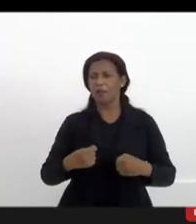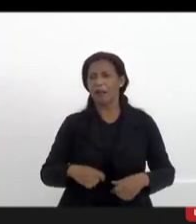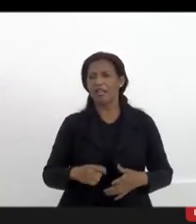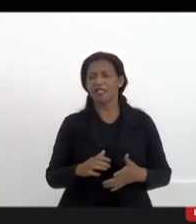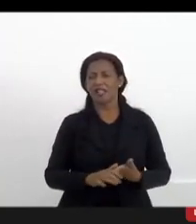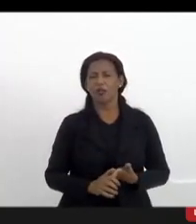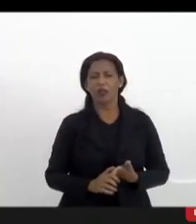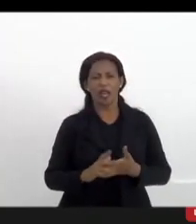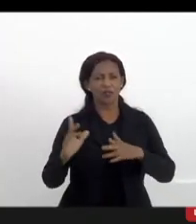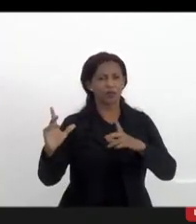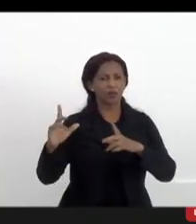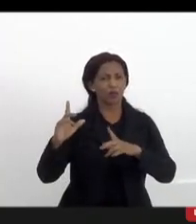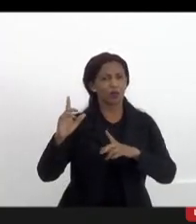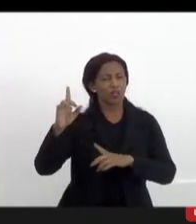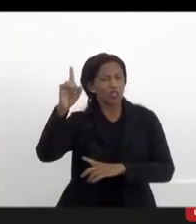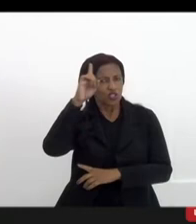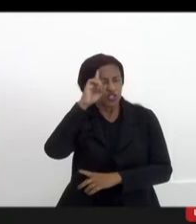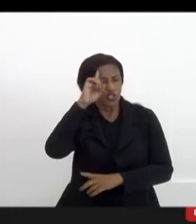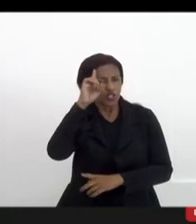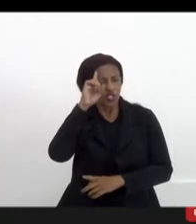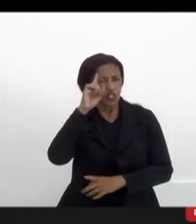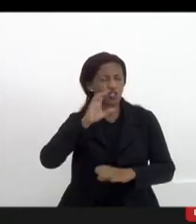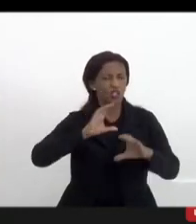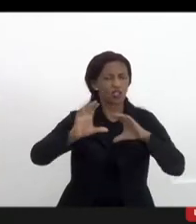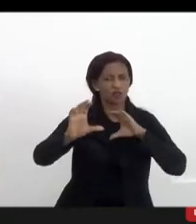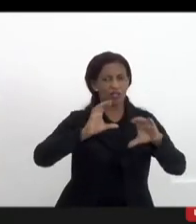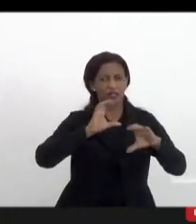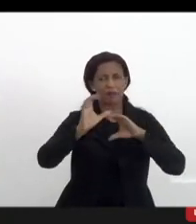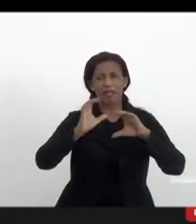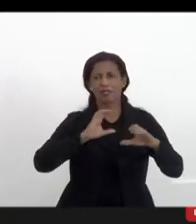é no dia a dia que a gente vai comunicando